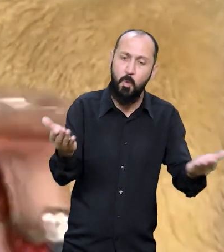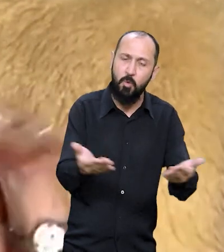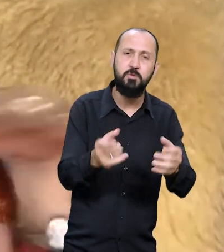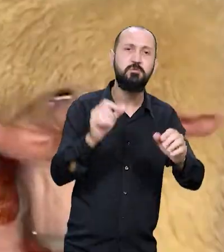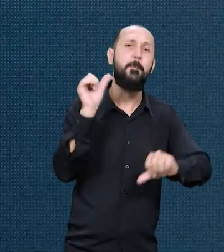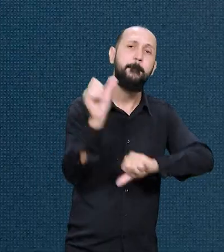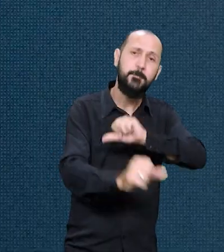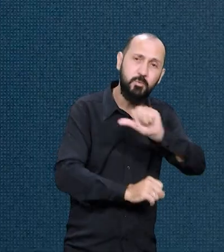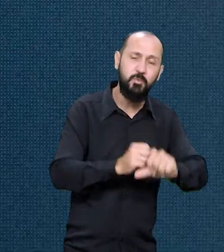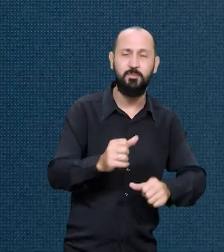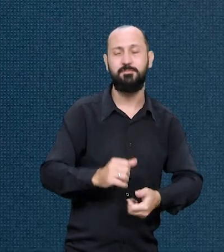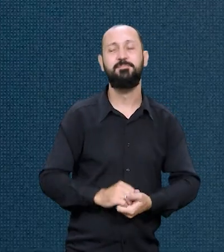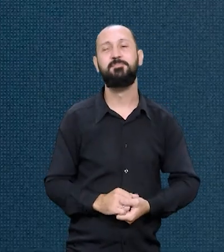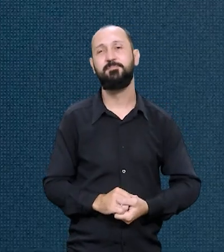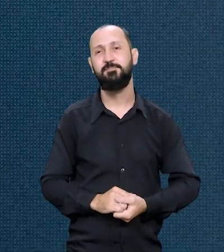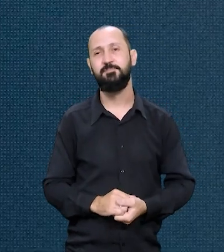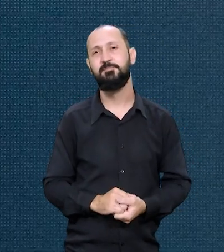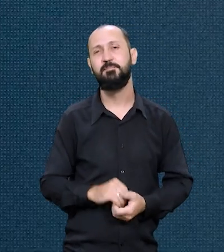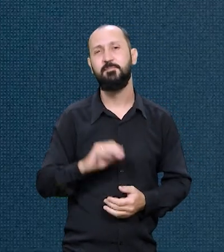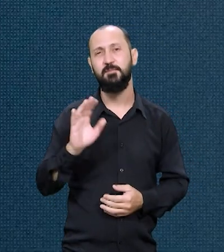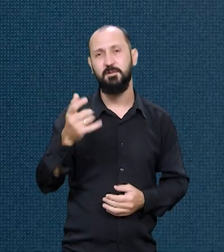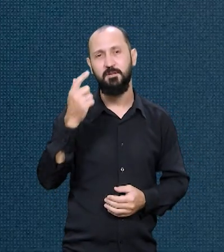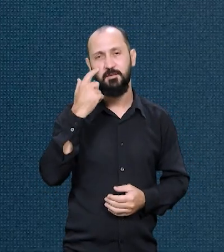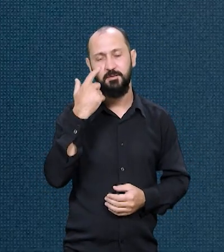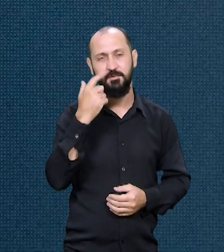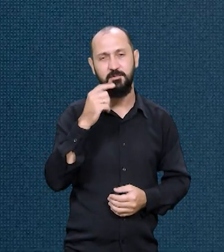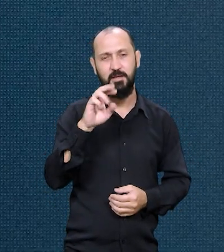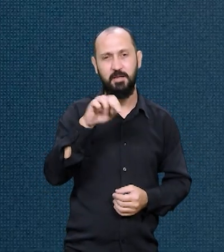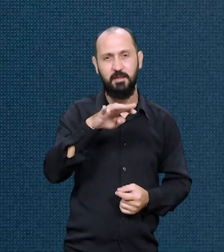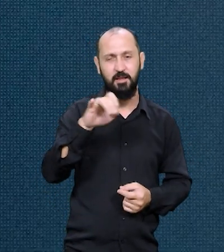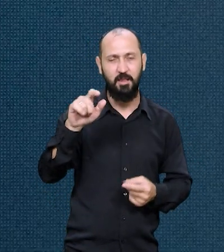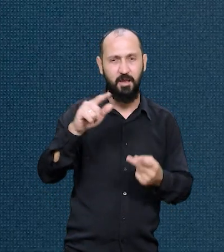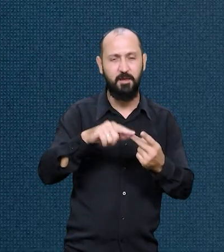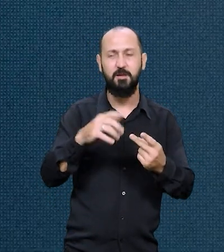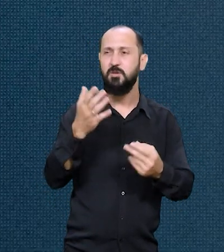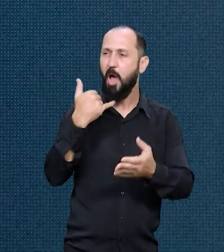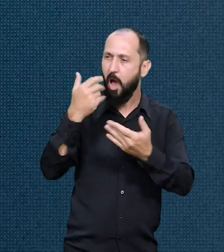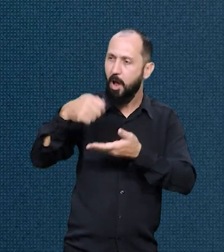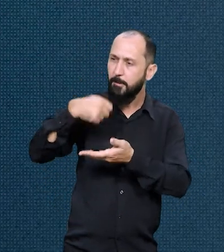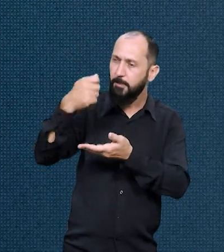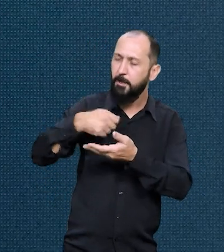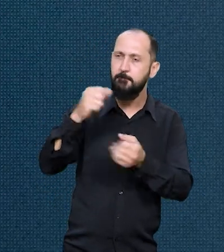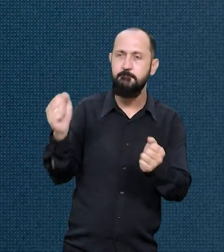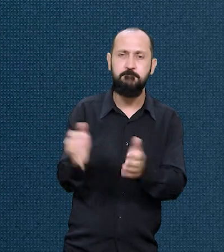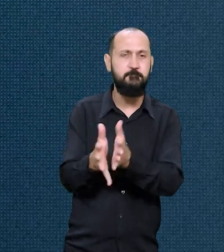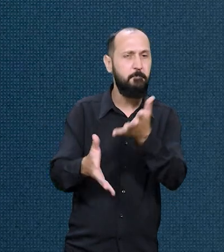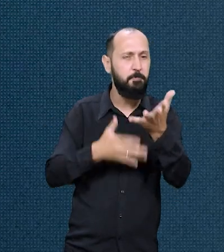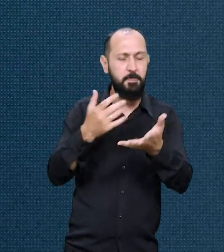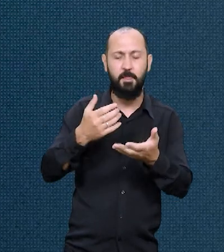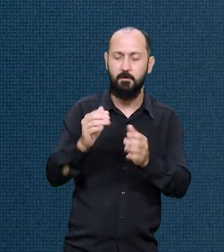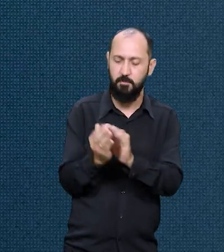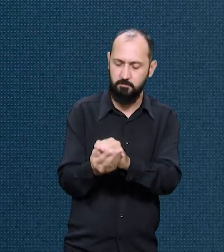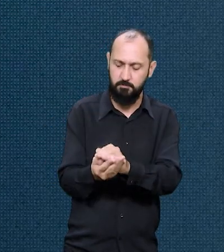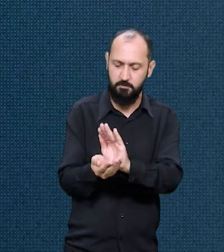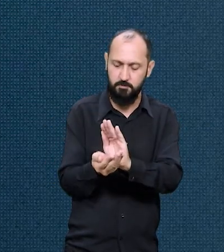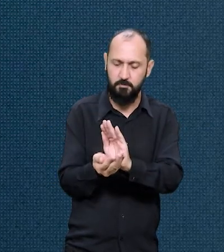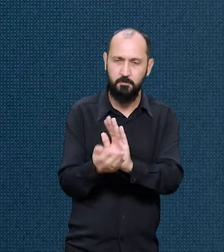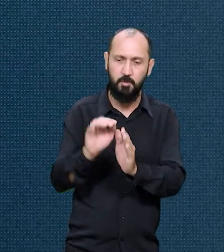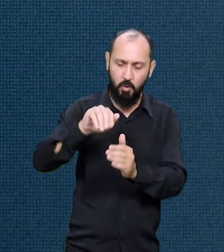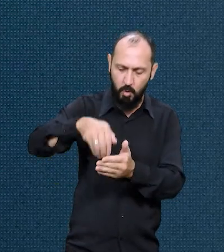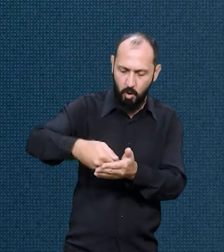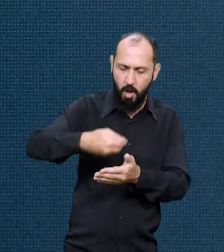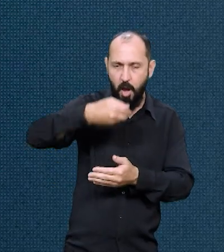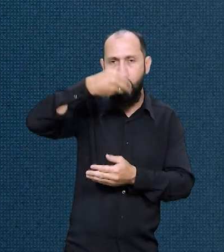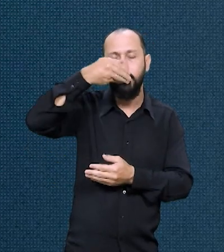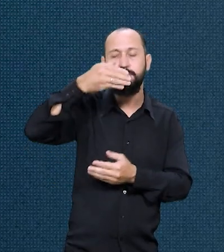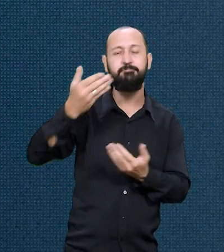mudou. Já passamos por Cananeia, almoçamos lá, maravilhosas ostras e estamos aqui